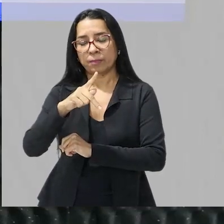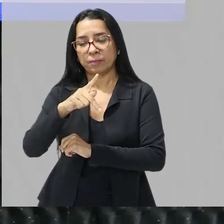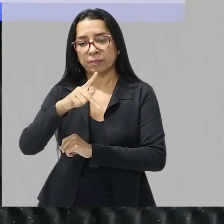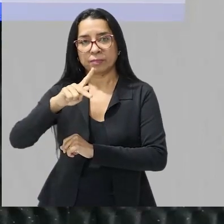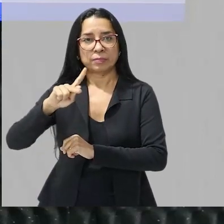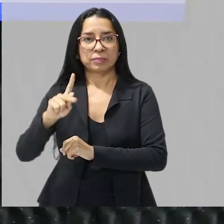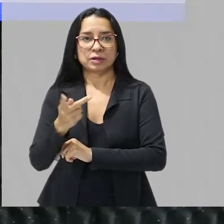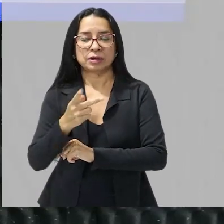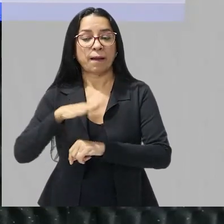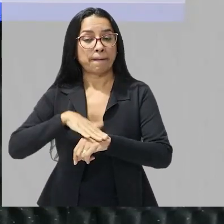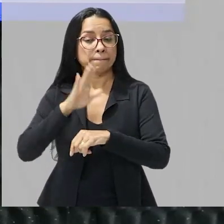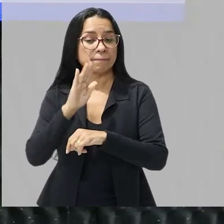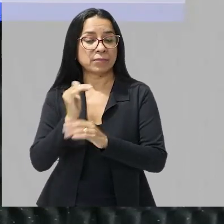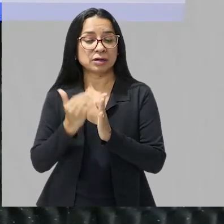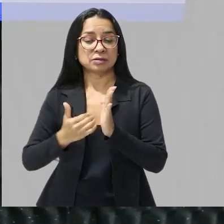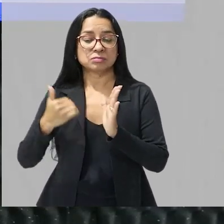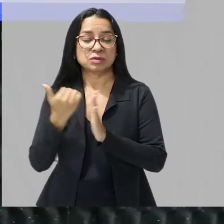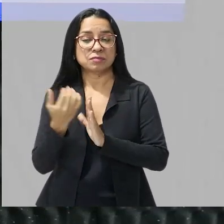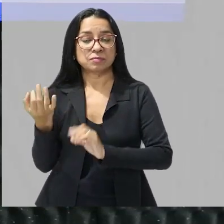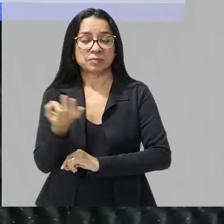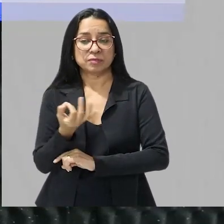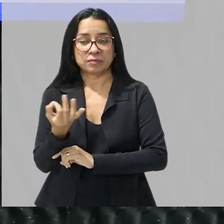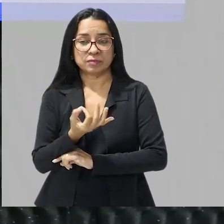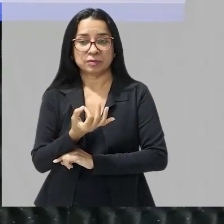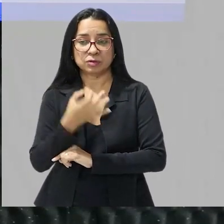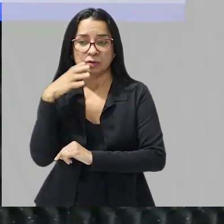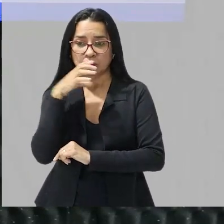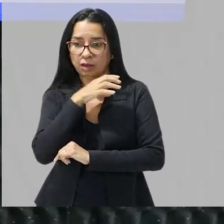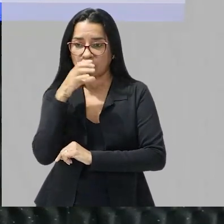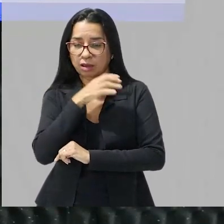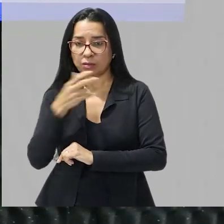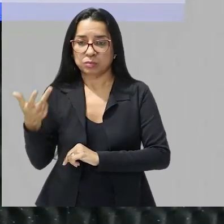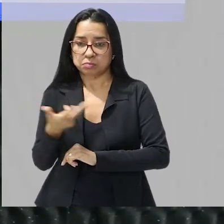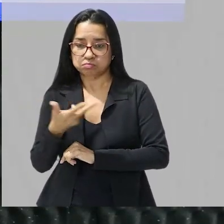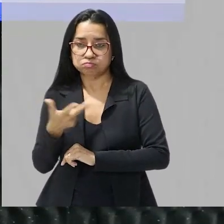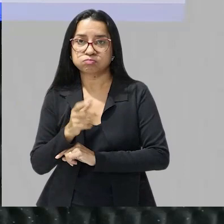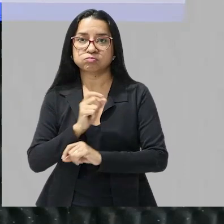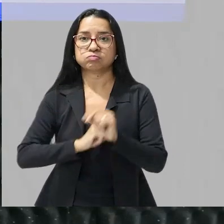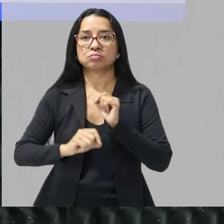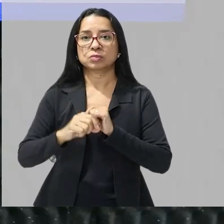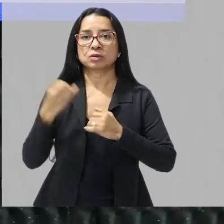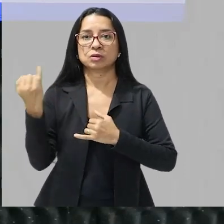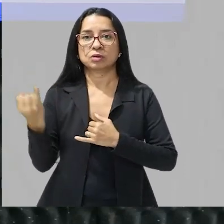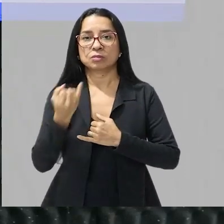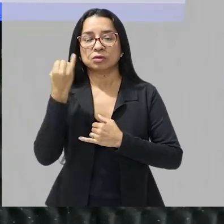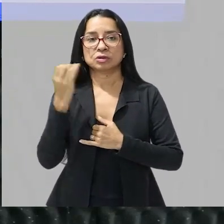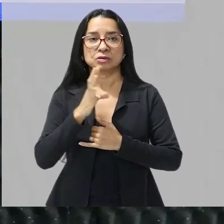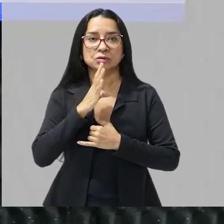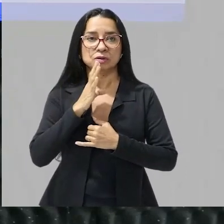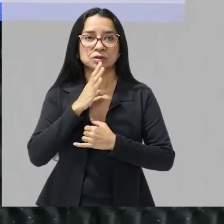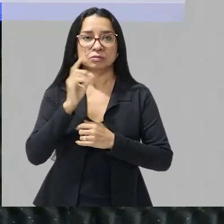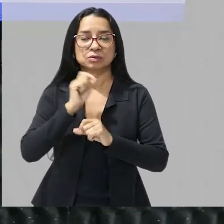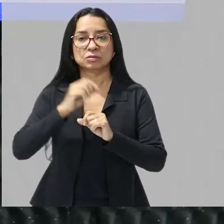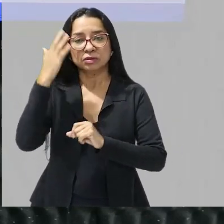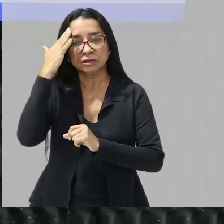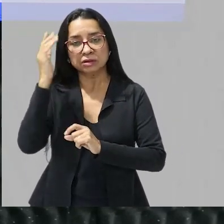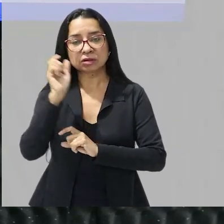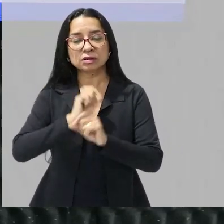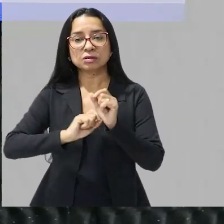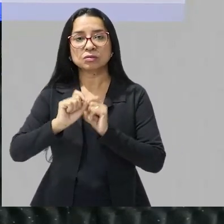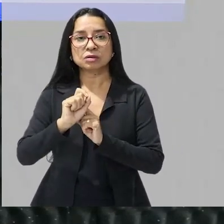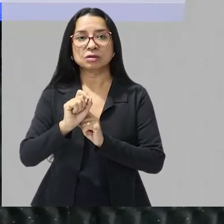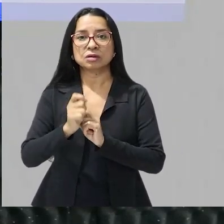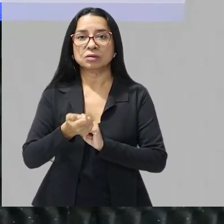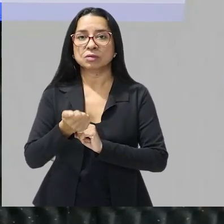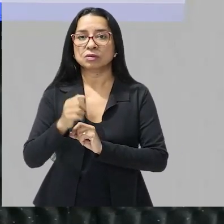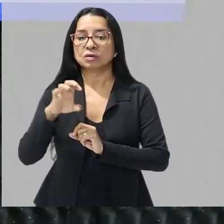possa atuar de maneira mais rápida então isso é muito importante esse conhecimento por exemplo para a gente entender um pouco sobre